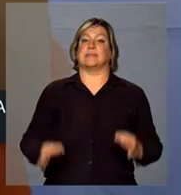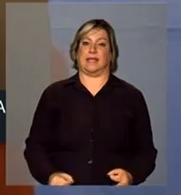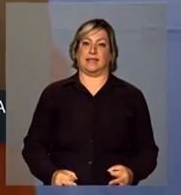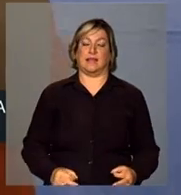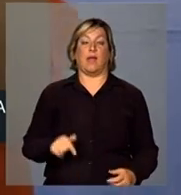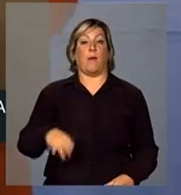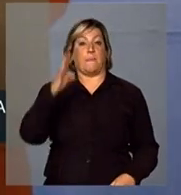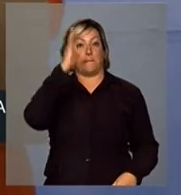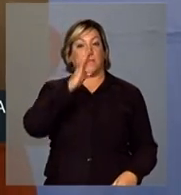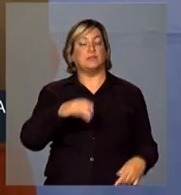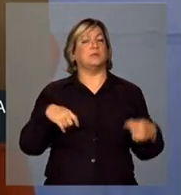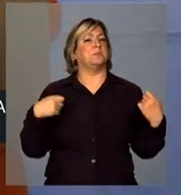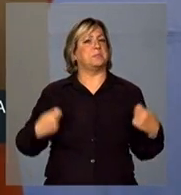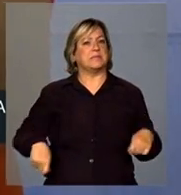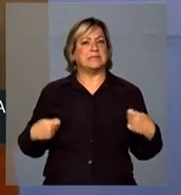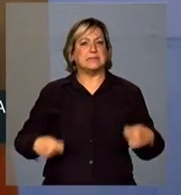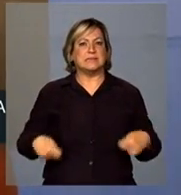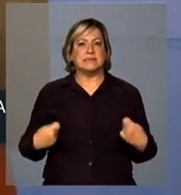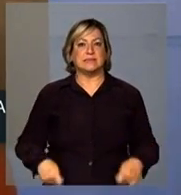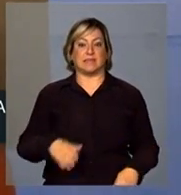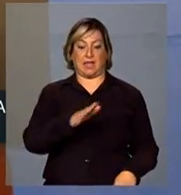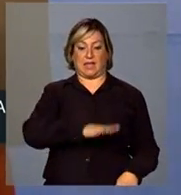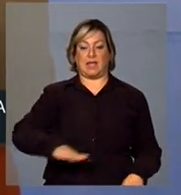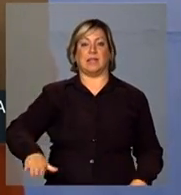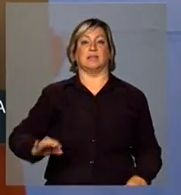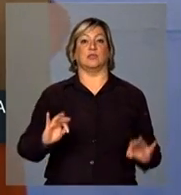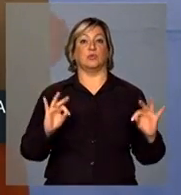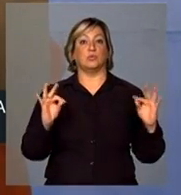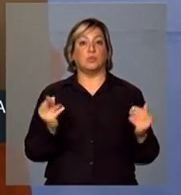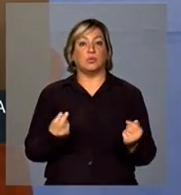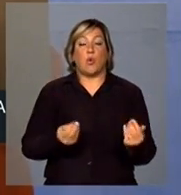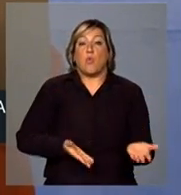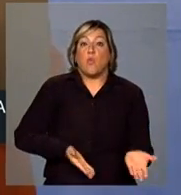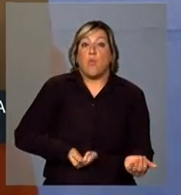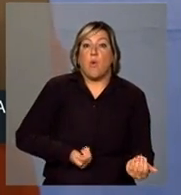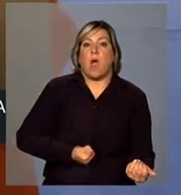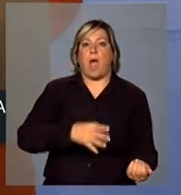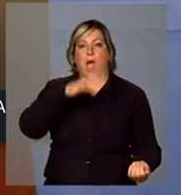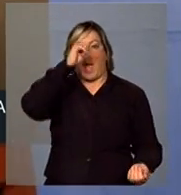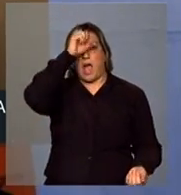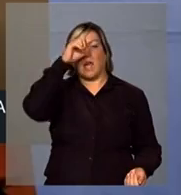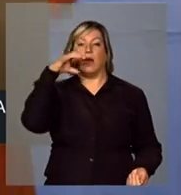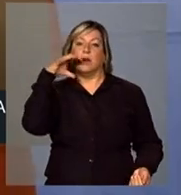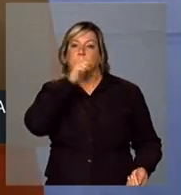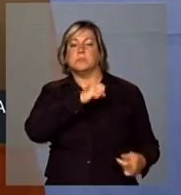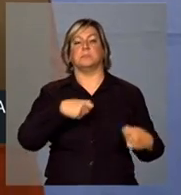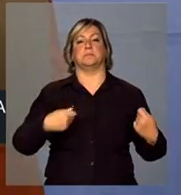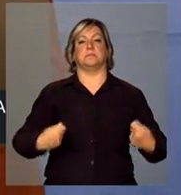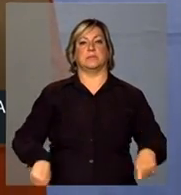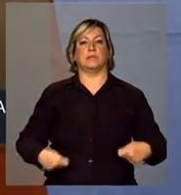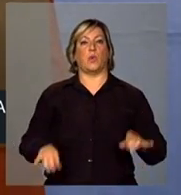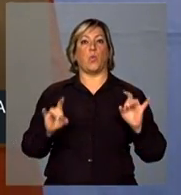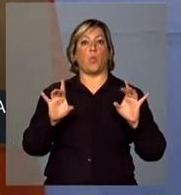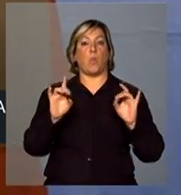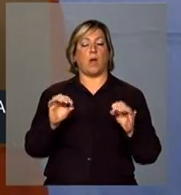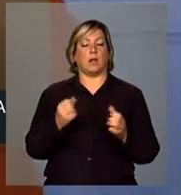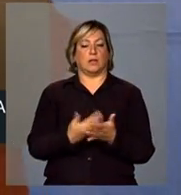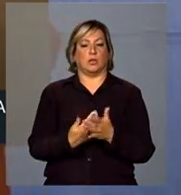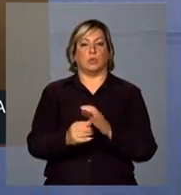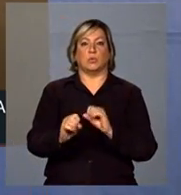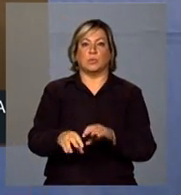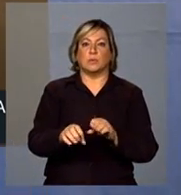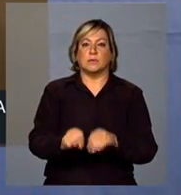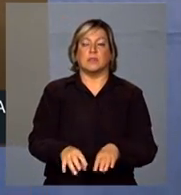Brasil precisa que suas crianças tenham uma qualidade de educação